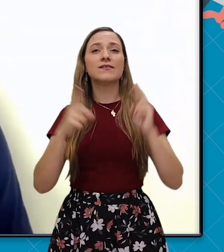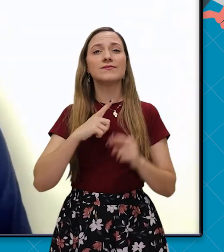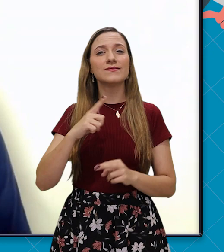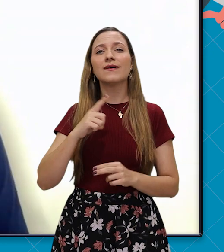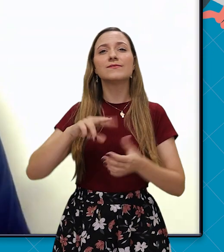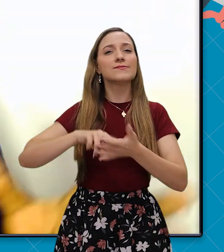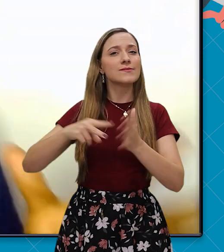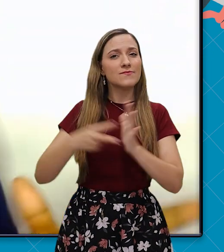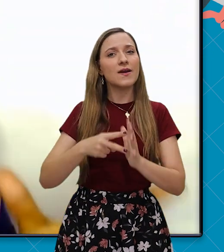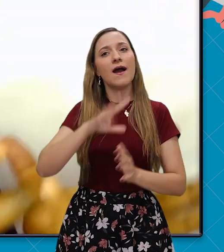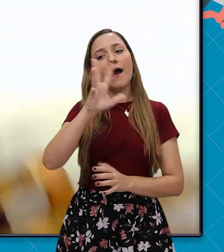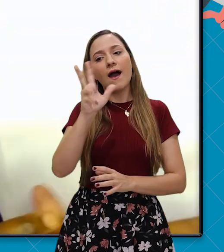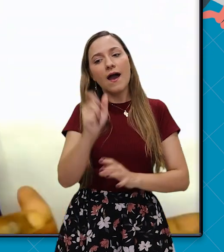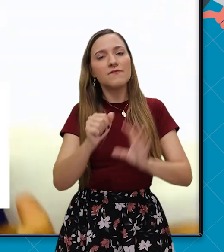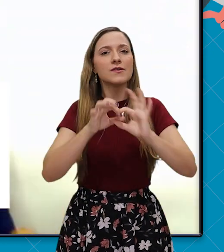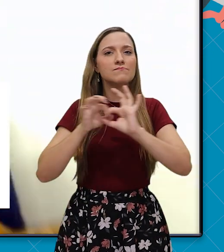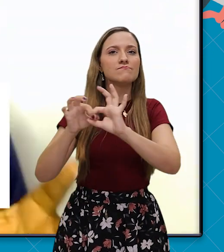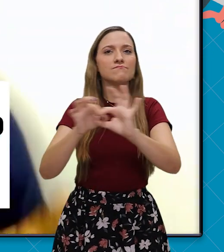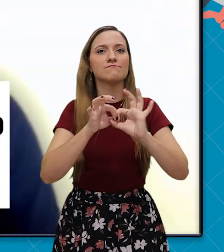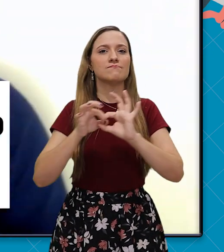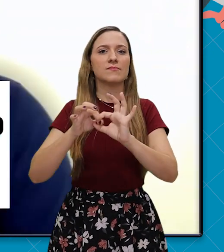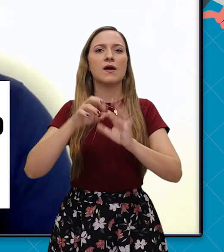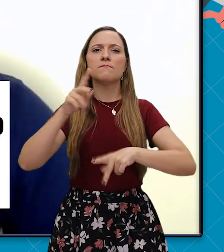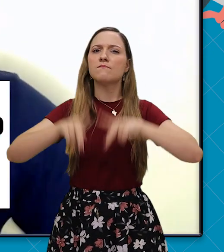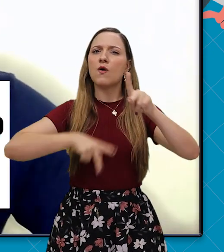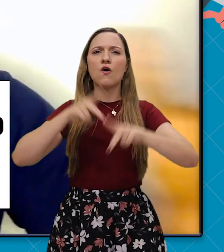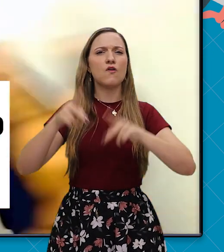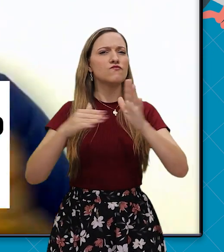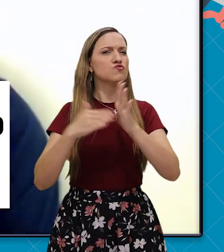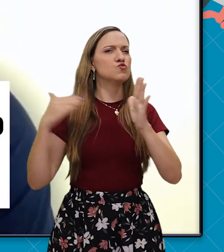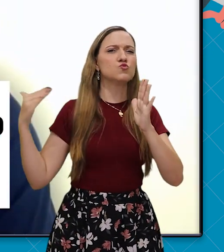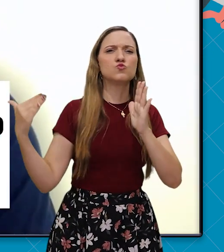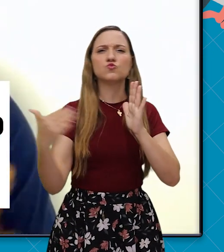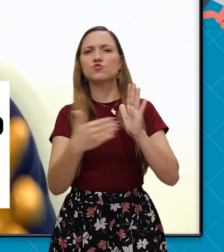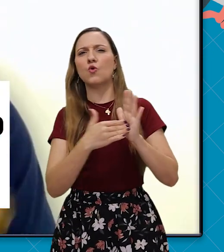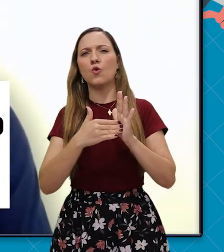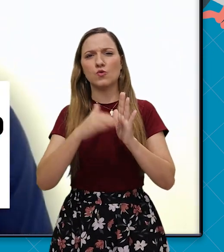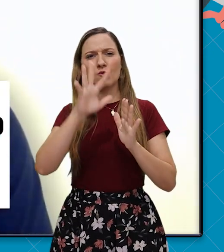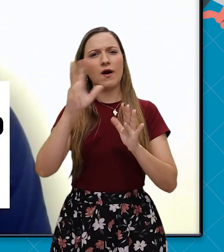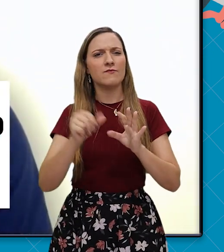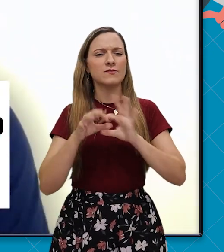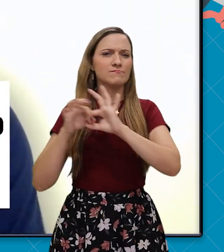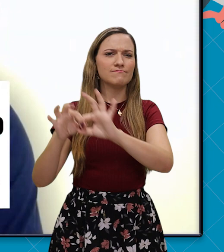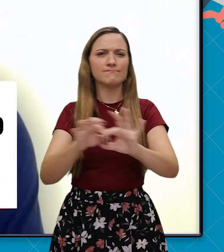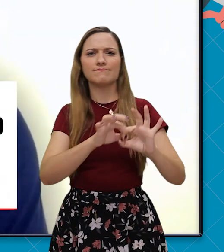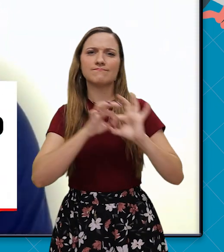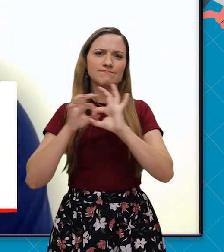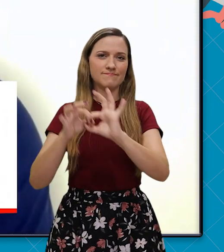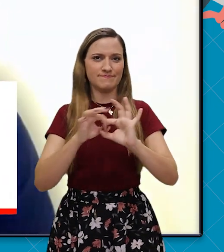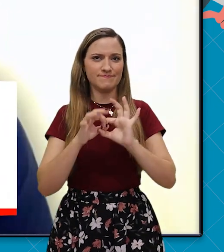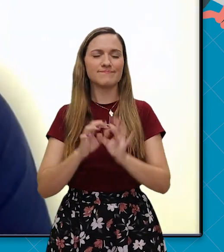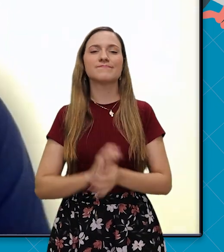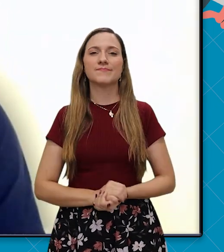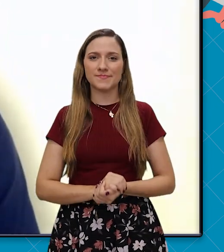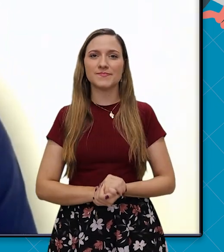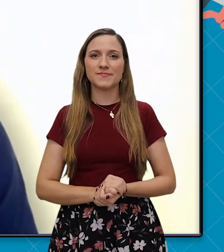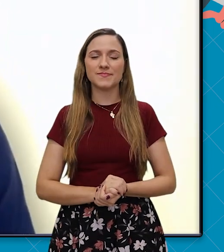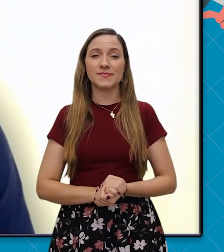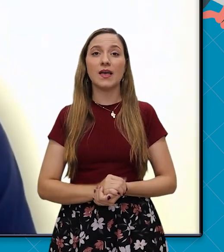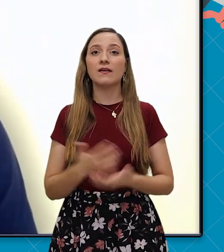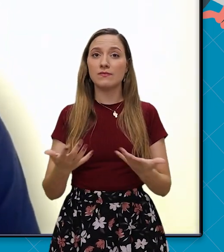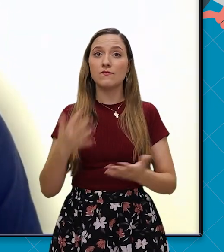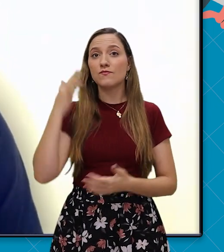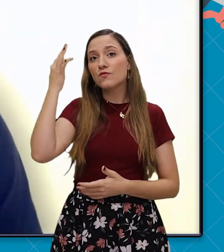significa todo africano, ou seja, união de todos os africanos. Como